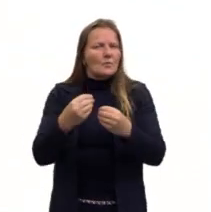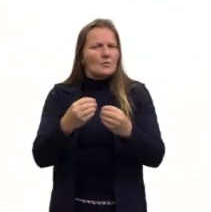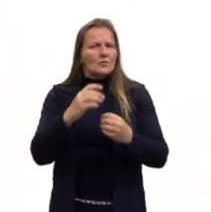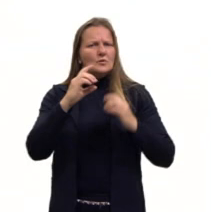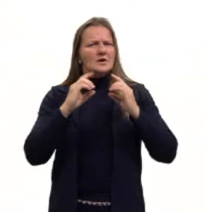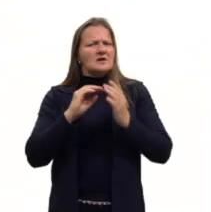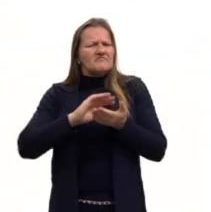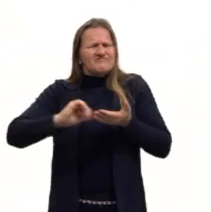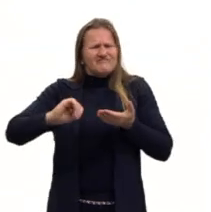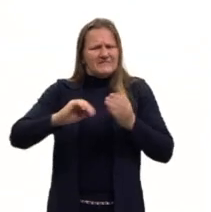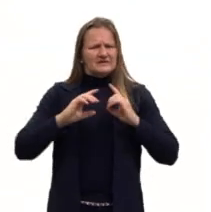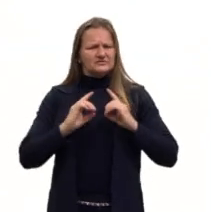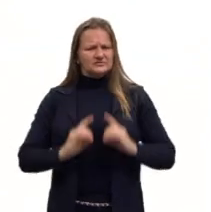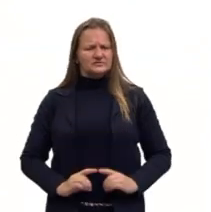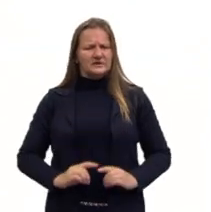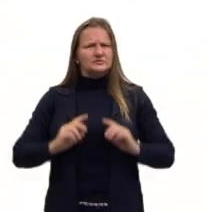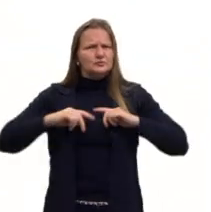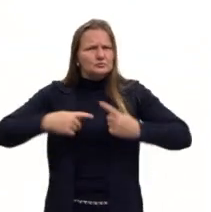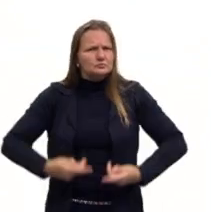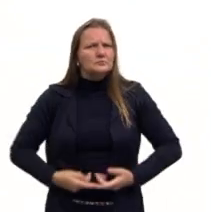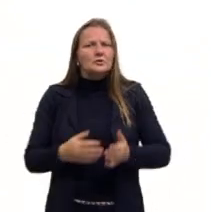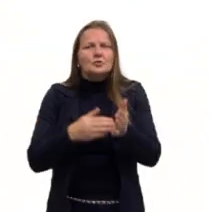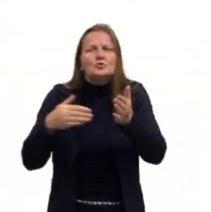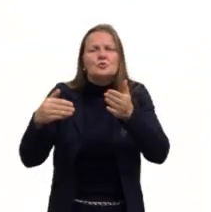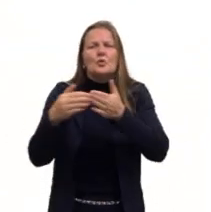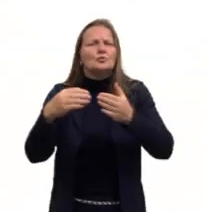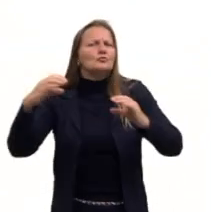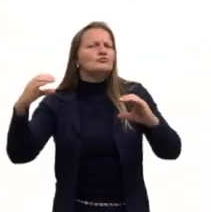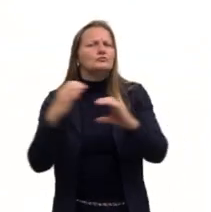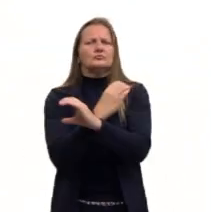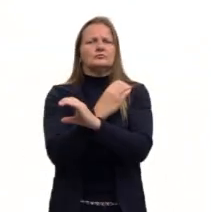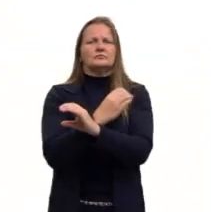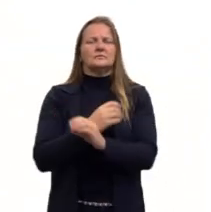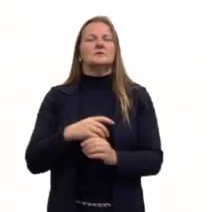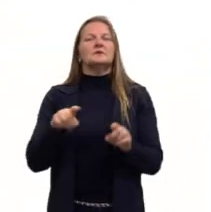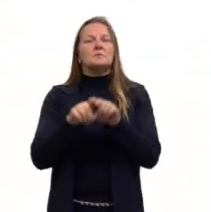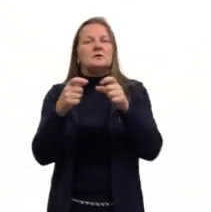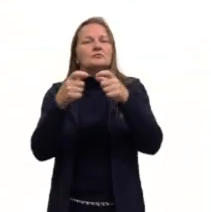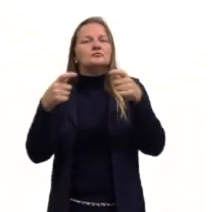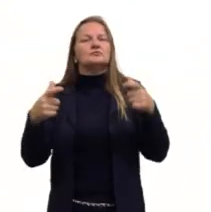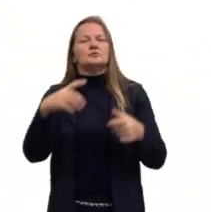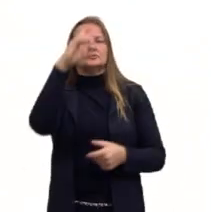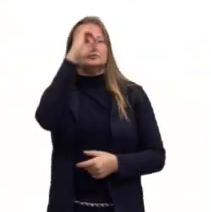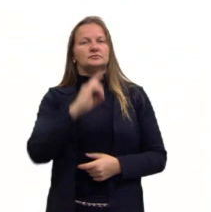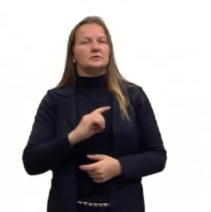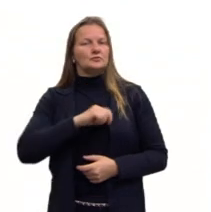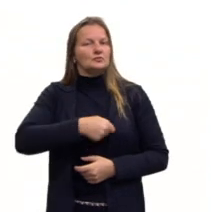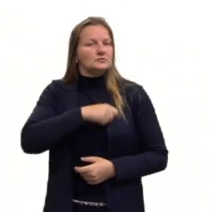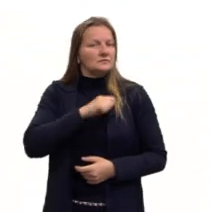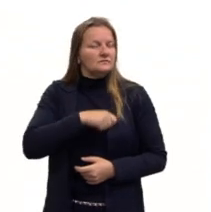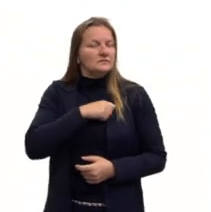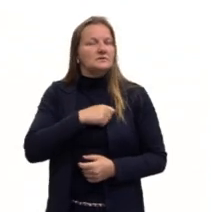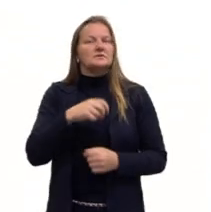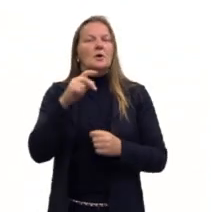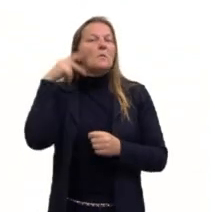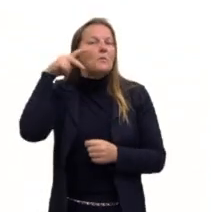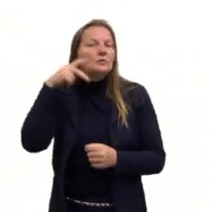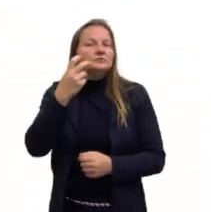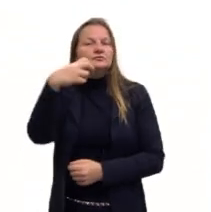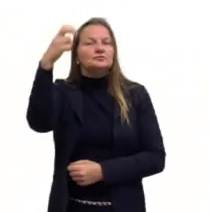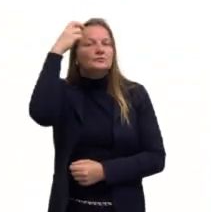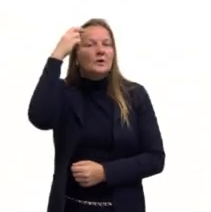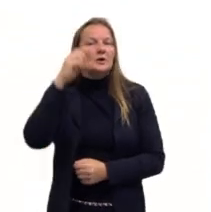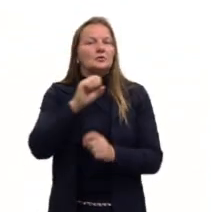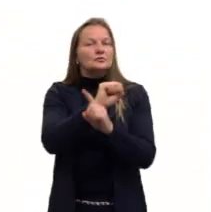dignidade da pessoa humana para todos, incluindo a ampliação dos direitos civis, políticos, culturais e sociais